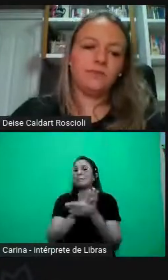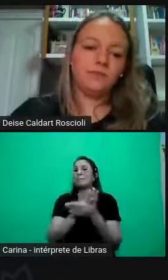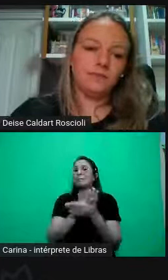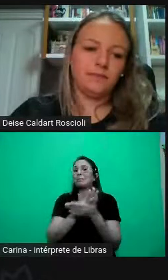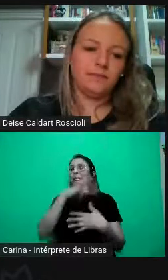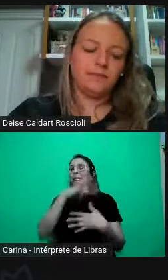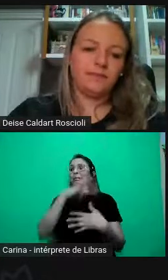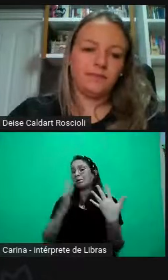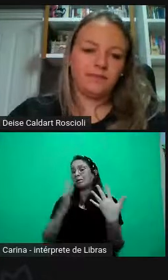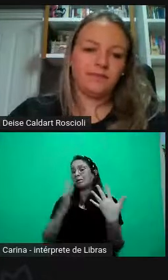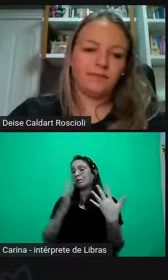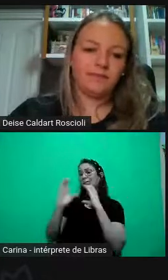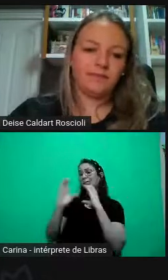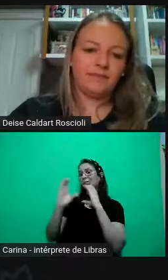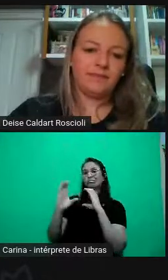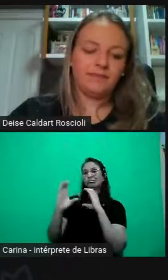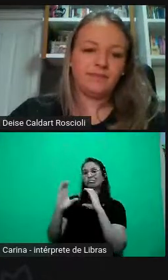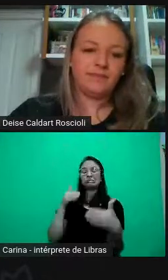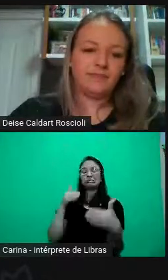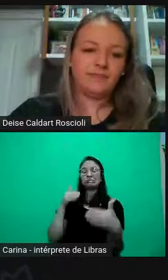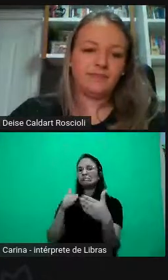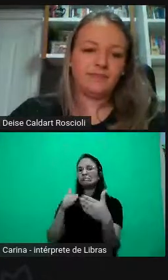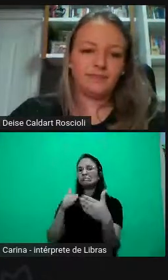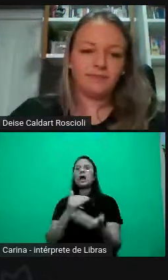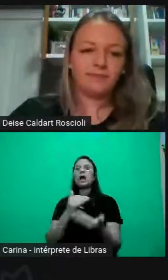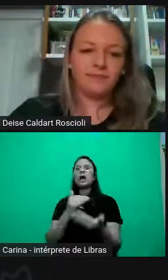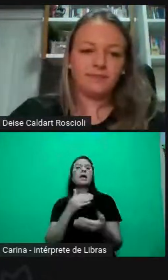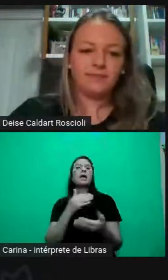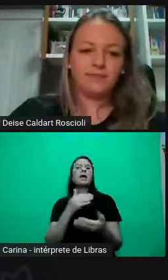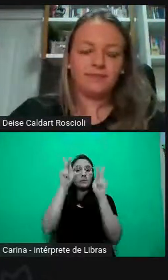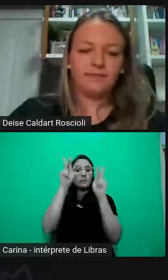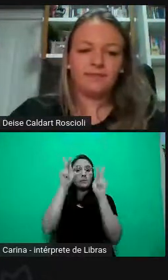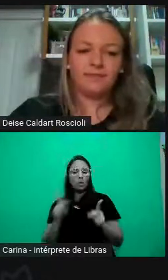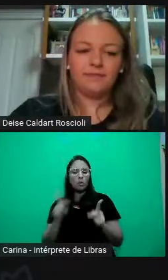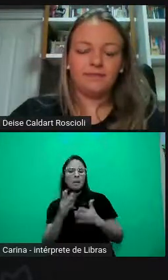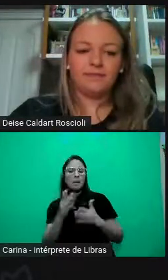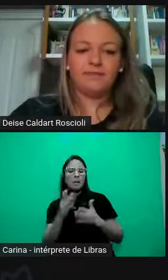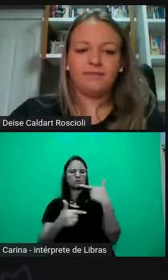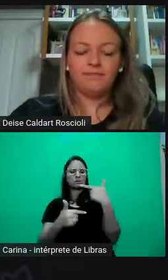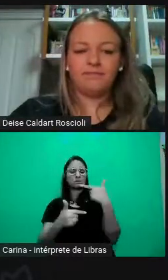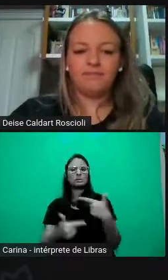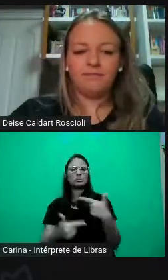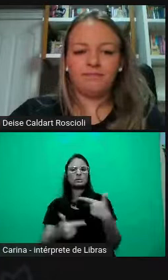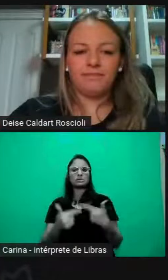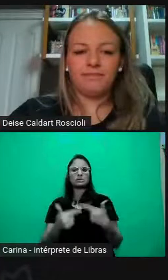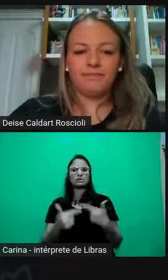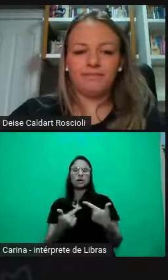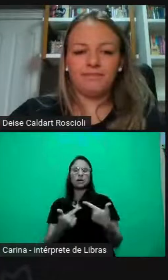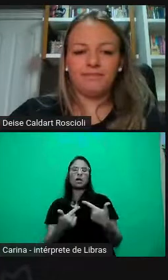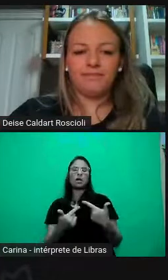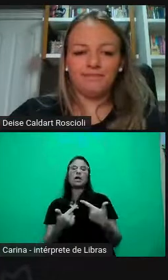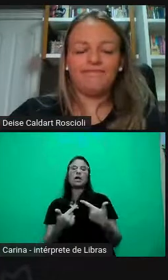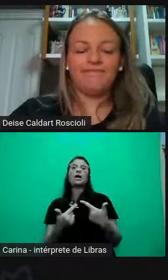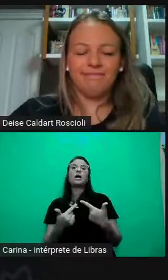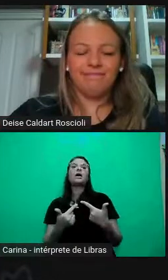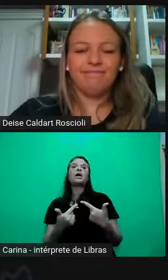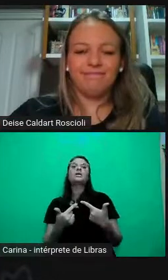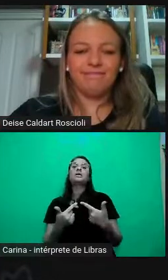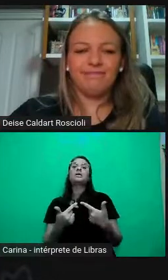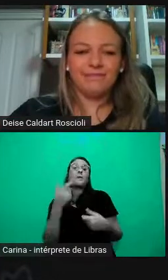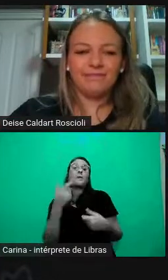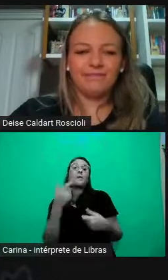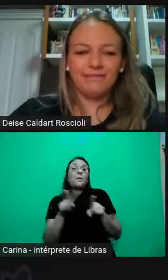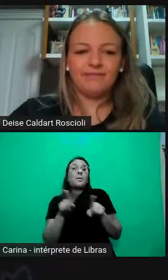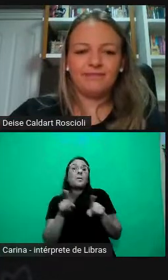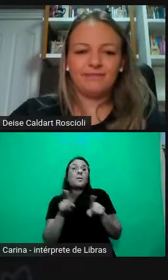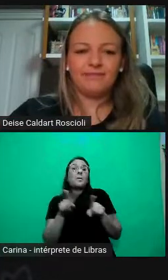ingressa, e aí está o exemplo claro de que ingresso e inclusão são coisas diferentes, ela ingressa, mas ela não consegue ser incluída